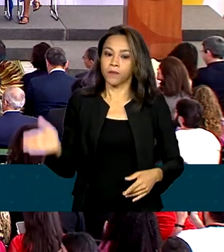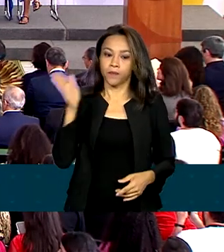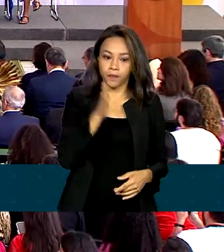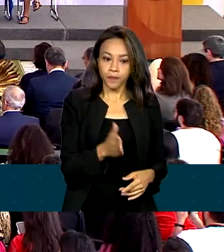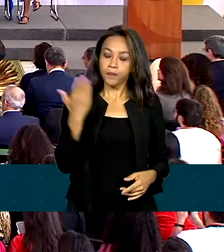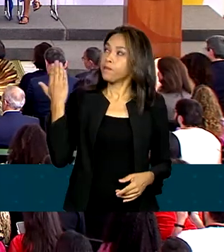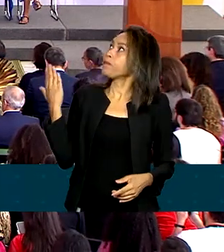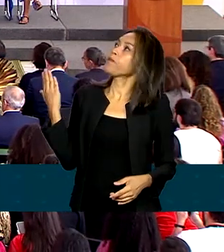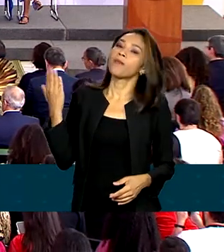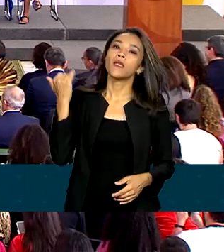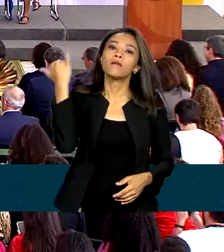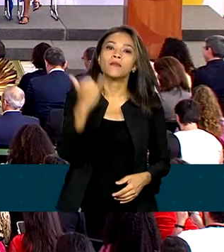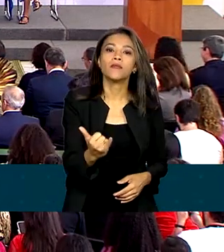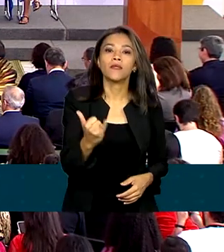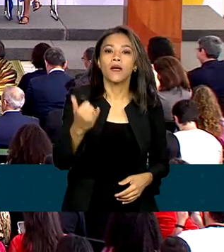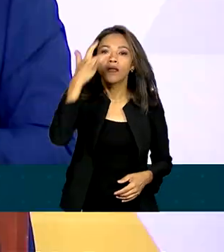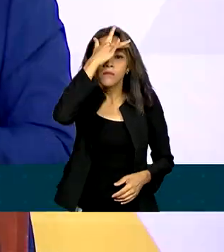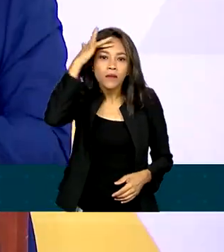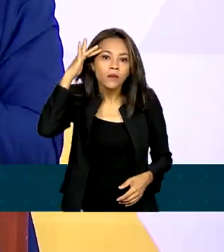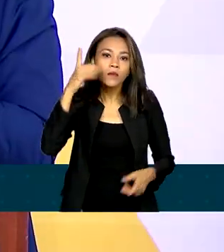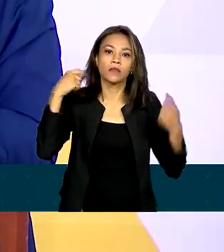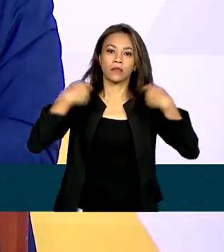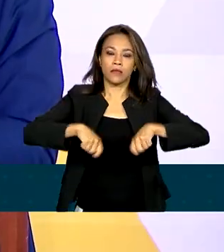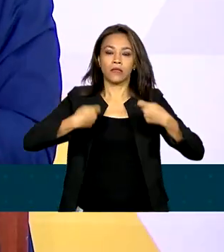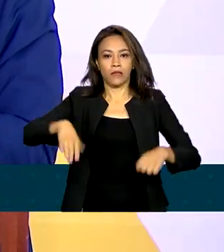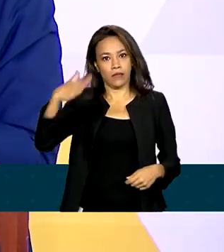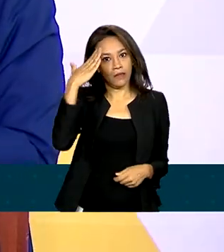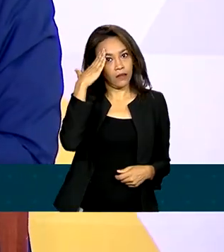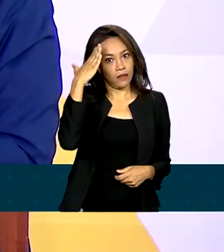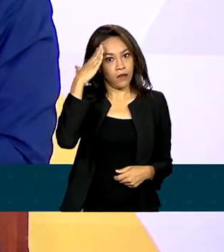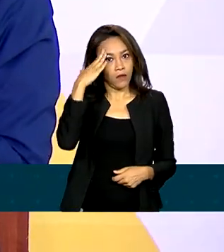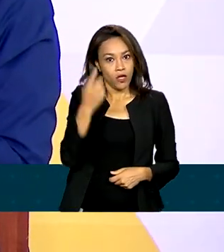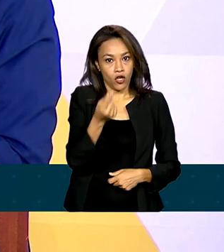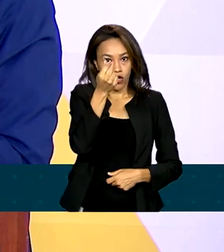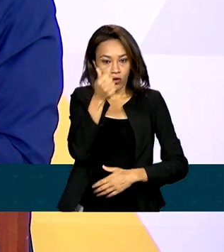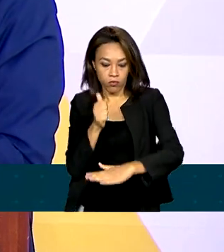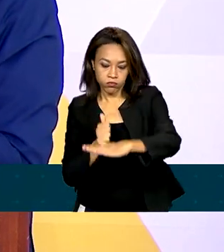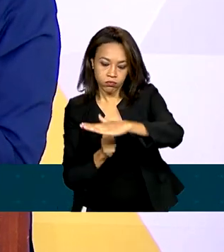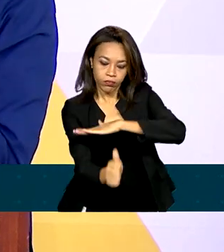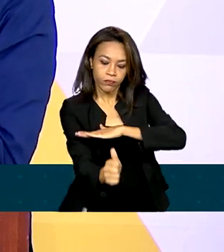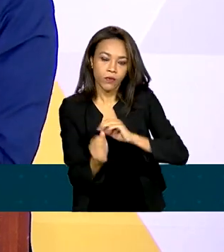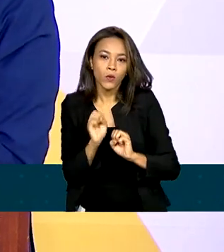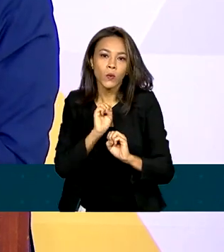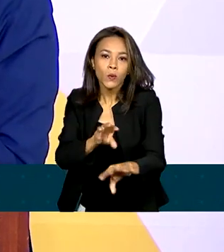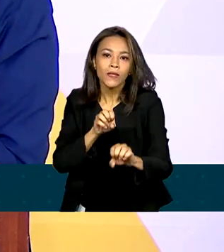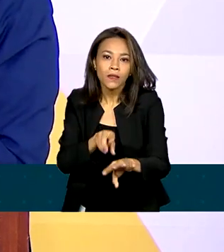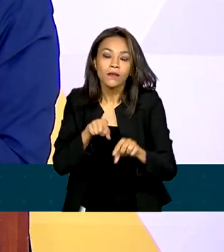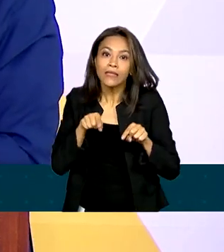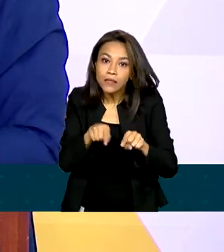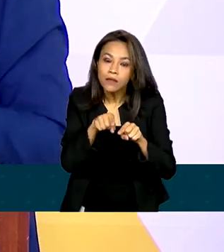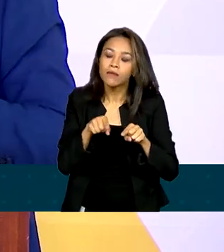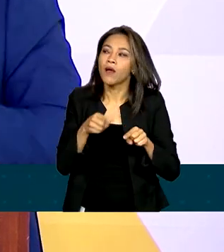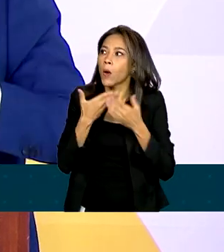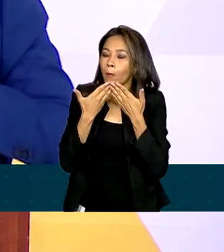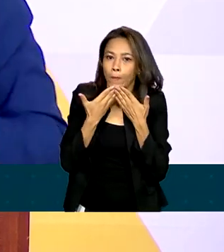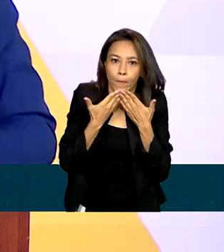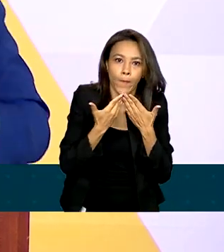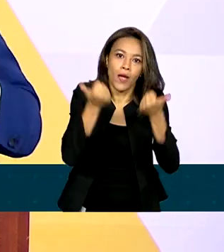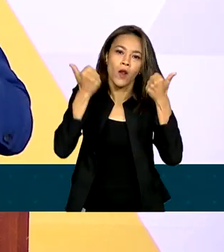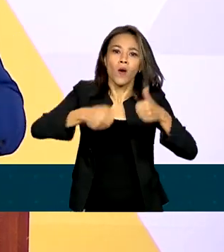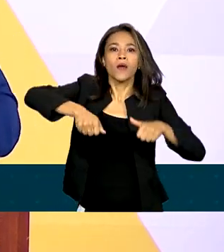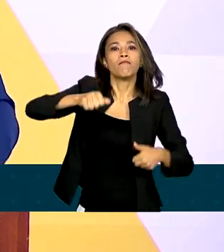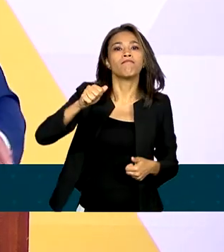têm que saber que investimento em educação é o melhor e o mais